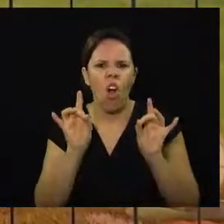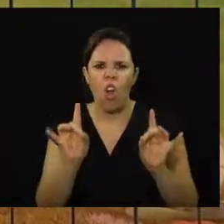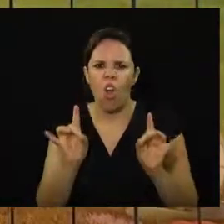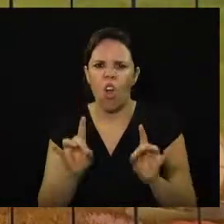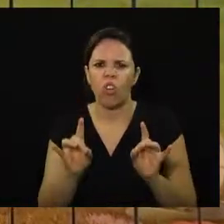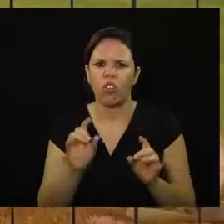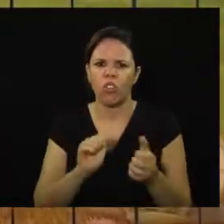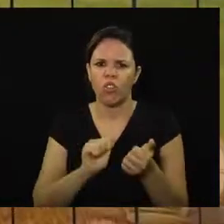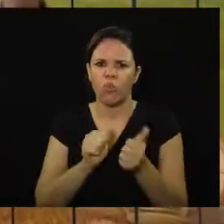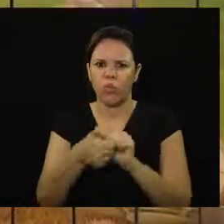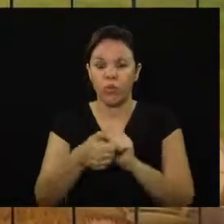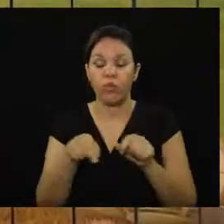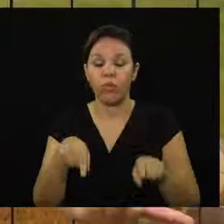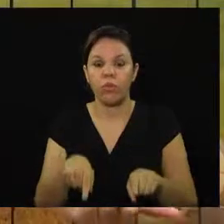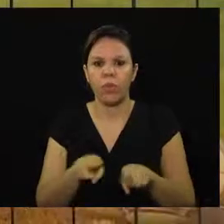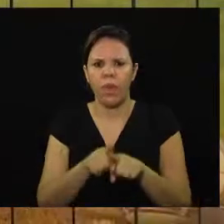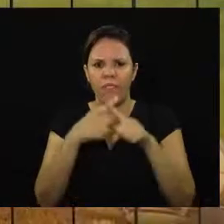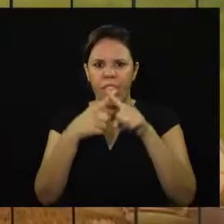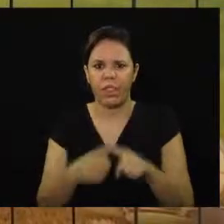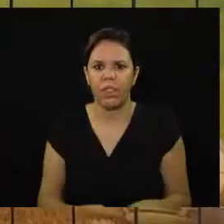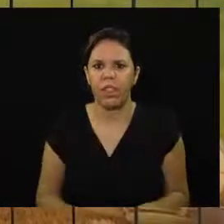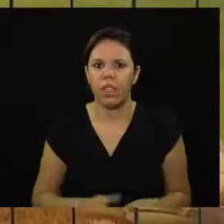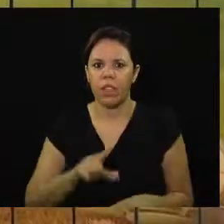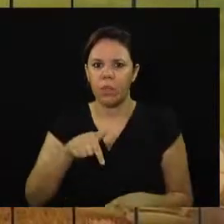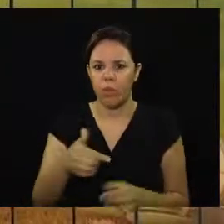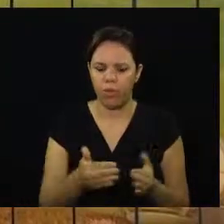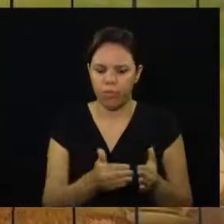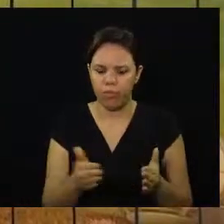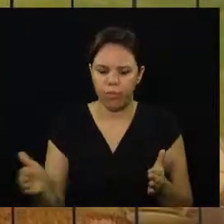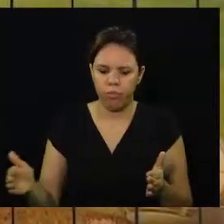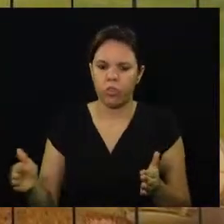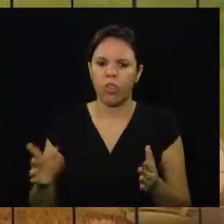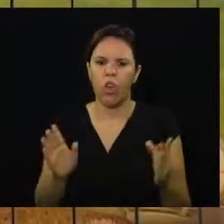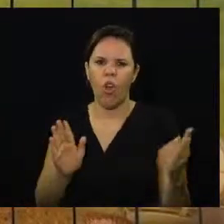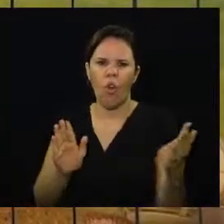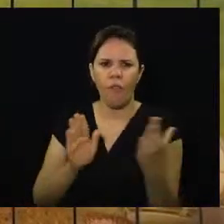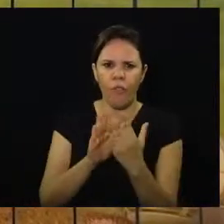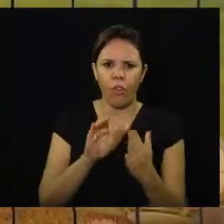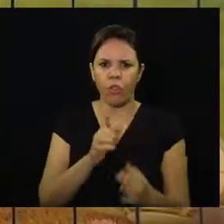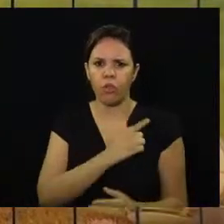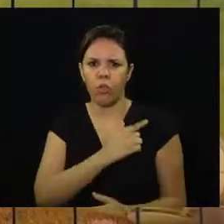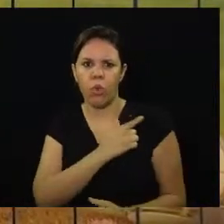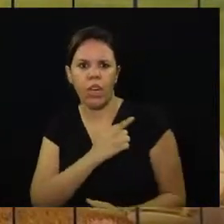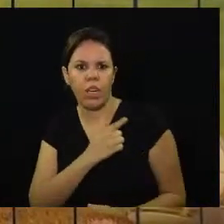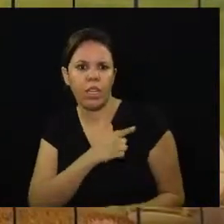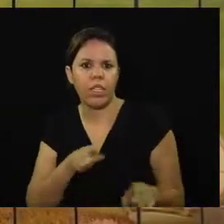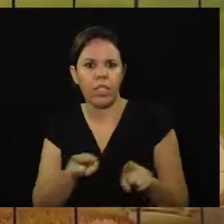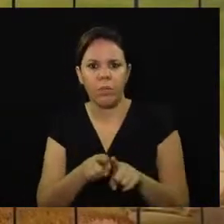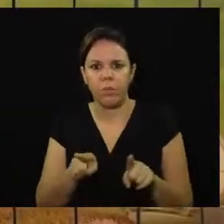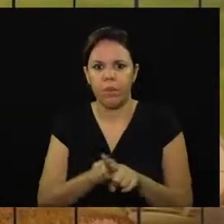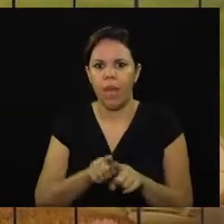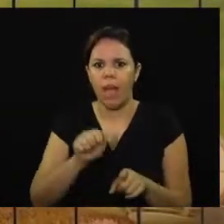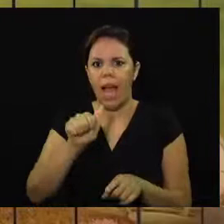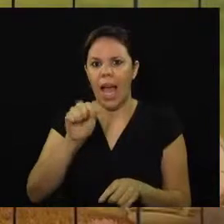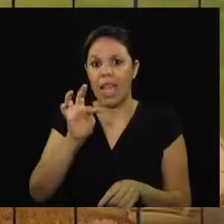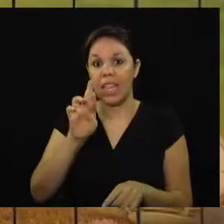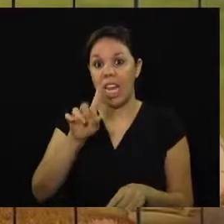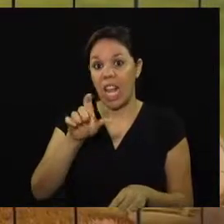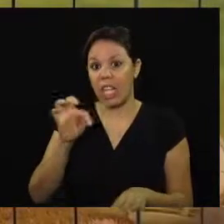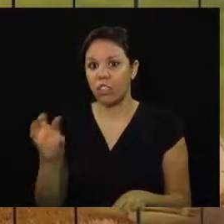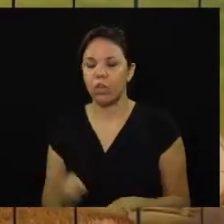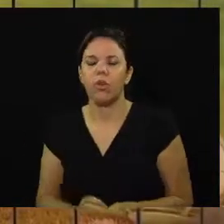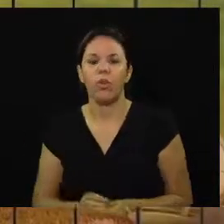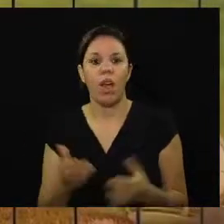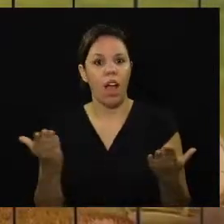semana a gente fala mais sobre esta partida e também sobre o confronto do Guarani diante do Atlético Goianiense na quinta-feira